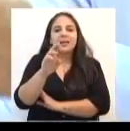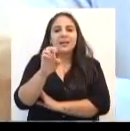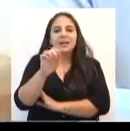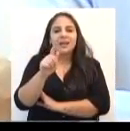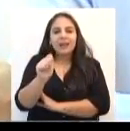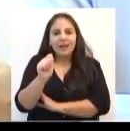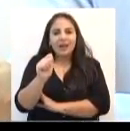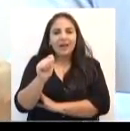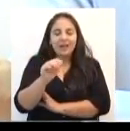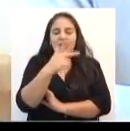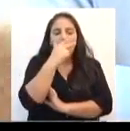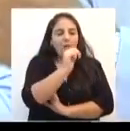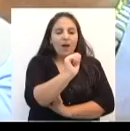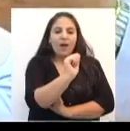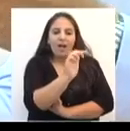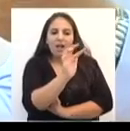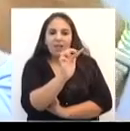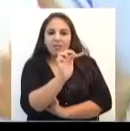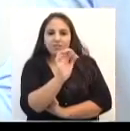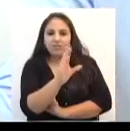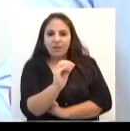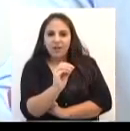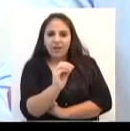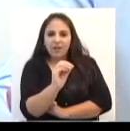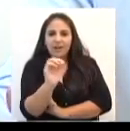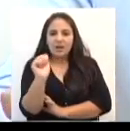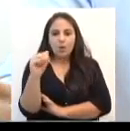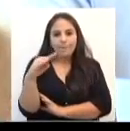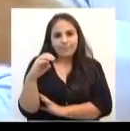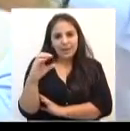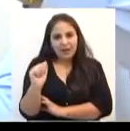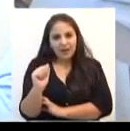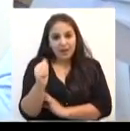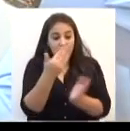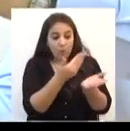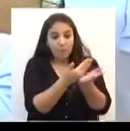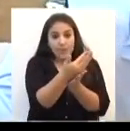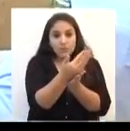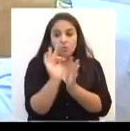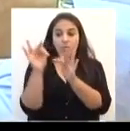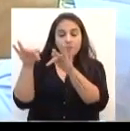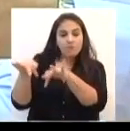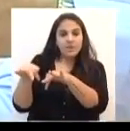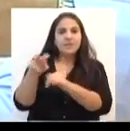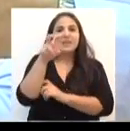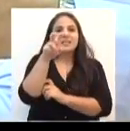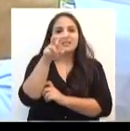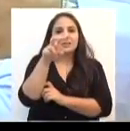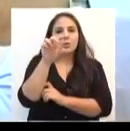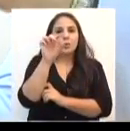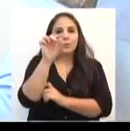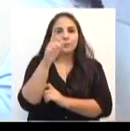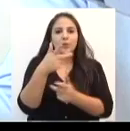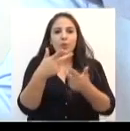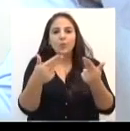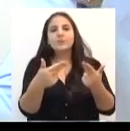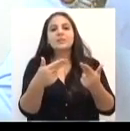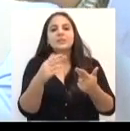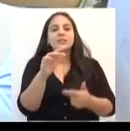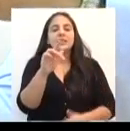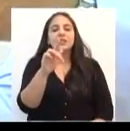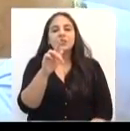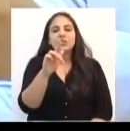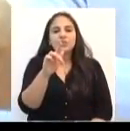alfa e ômega, princípio e fim. E há cinco chagas de Jesus, trazendo o presente